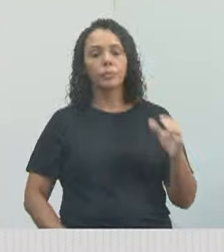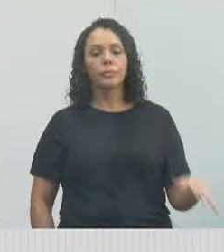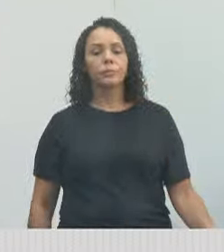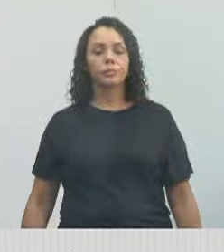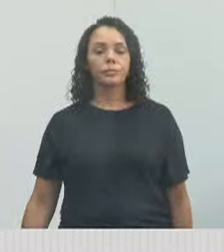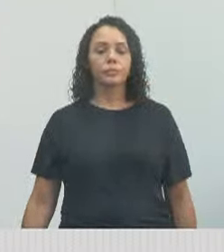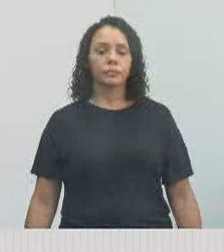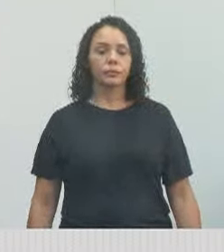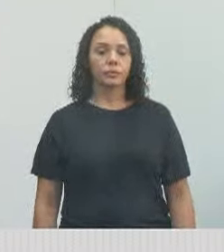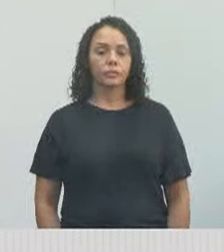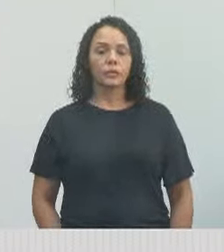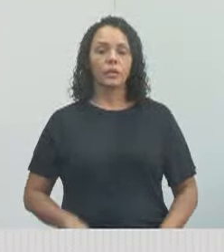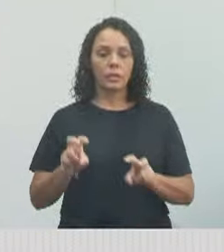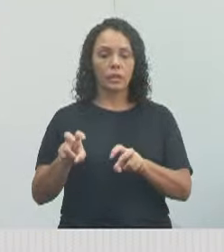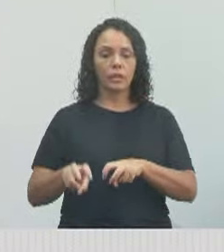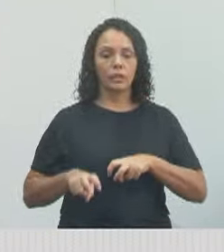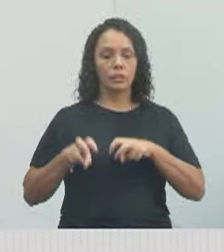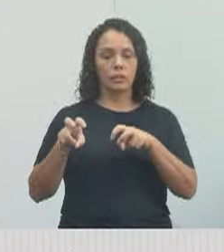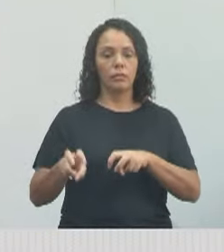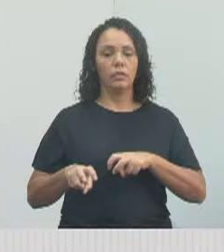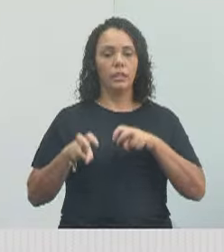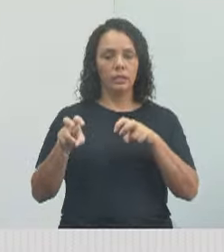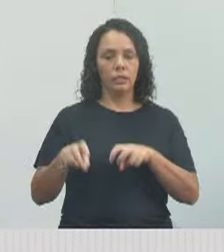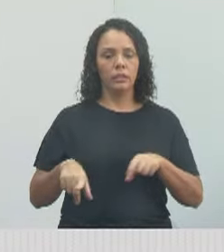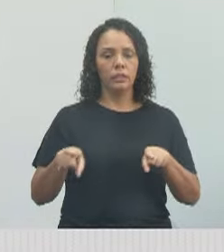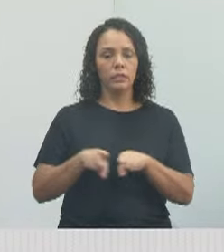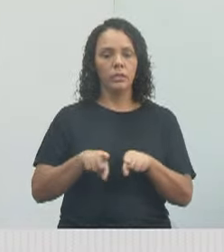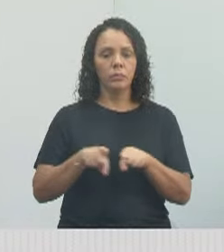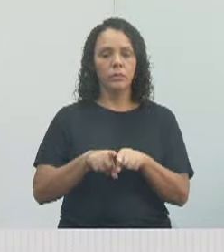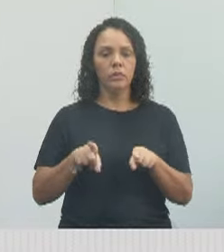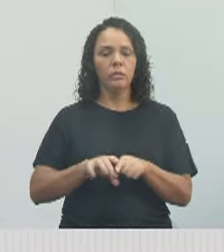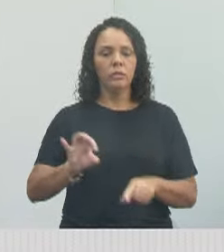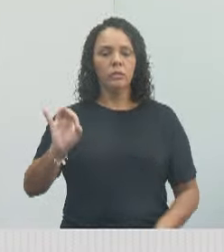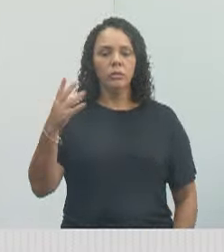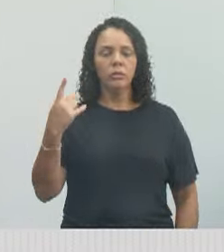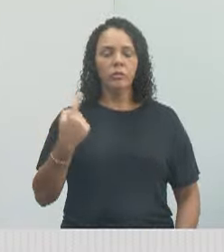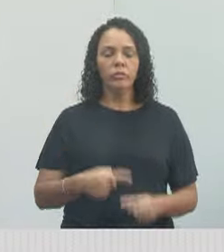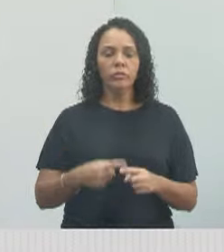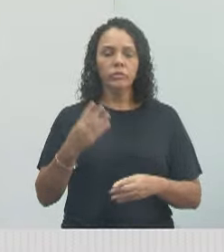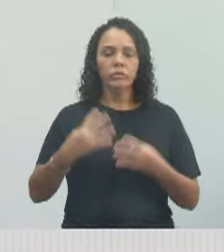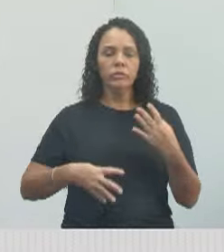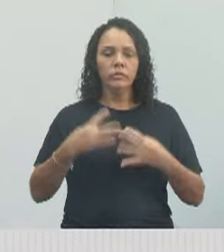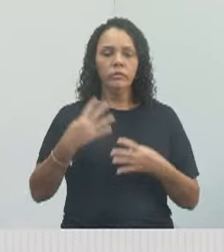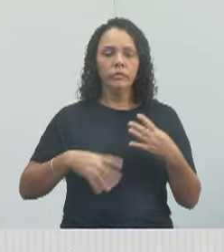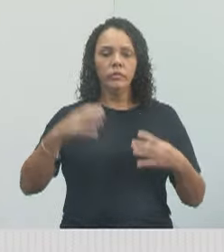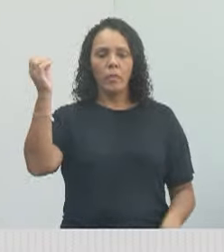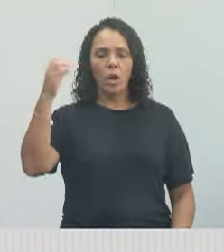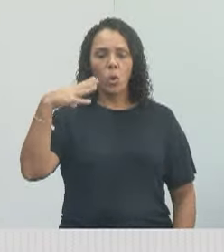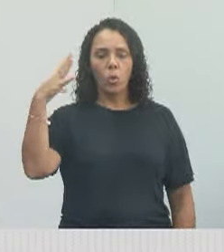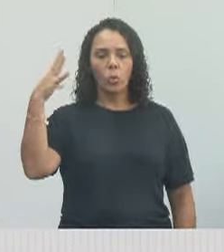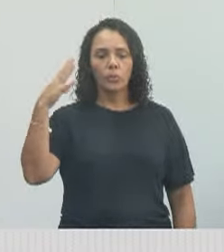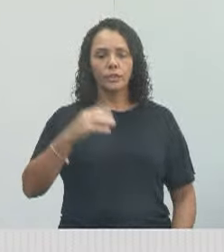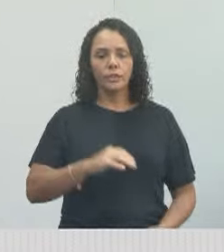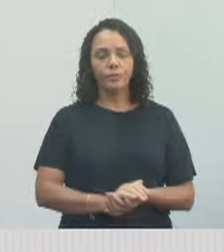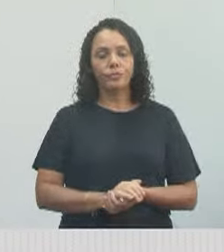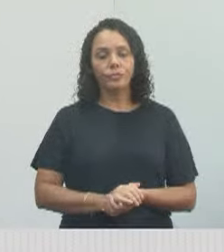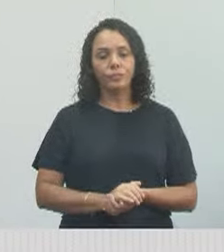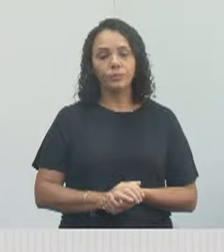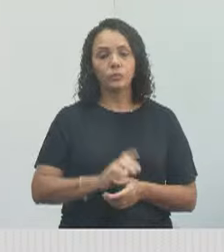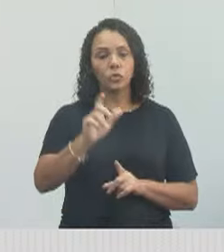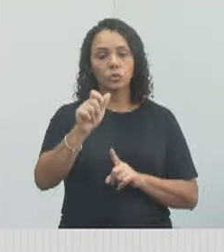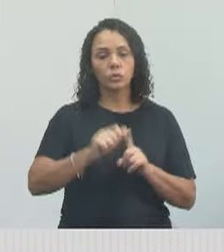entrando nas fazendas, que estão acabando muito com as forças. E no mês de julho para agosto,